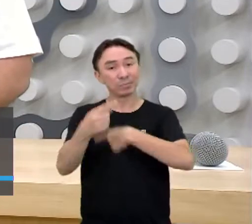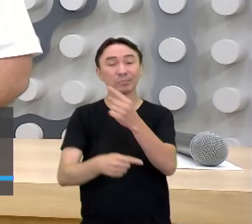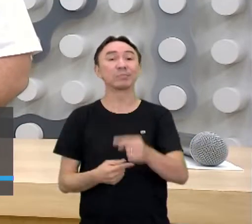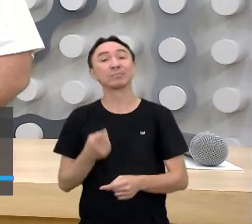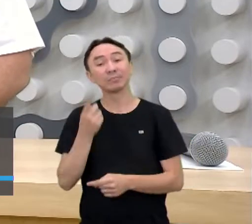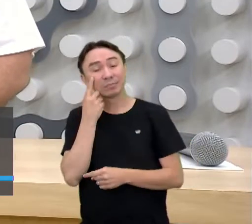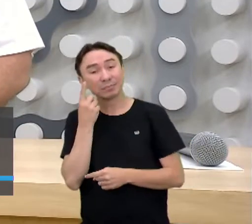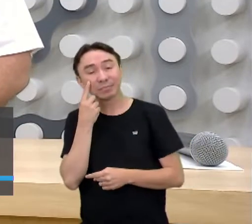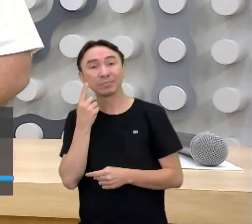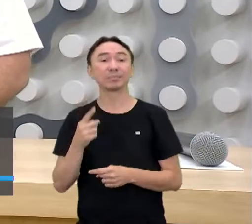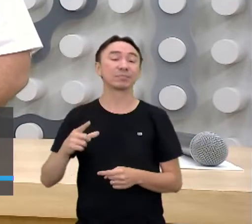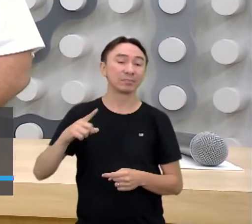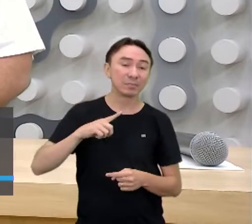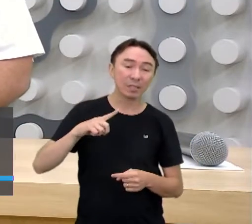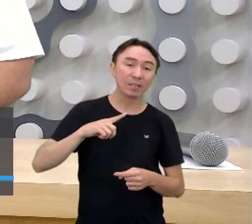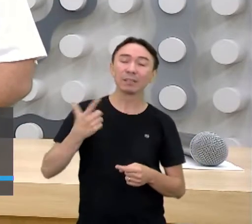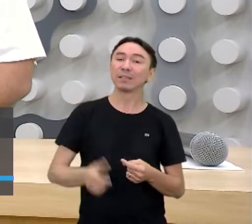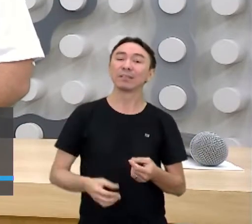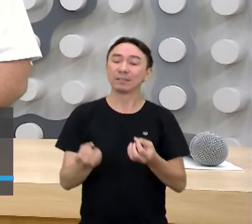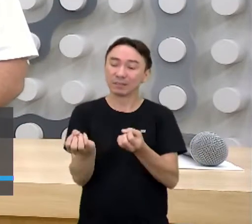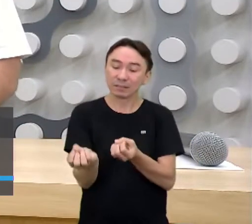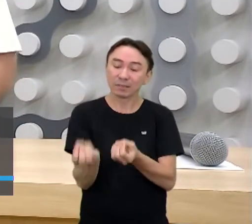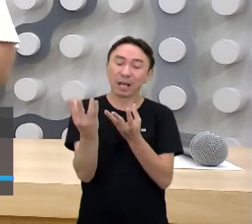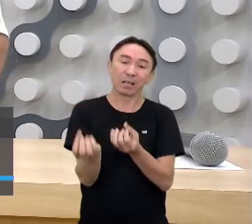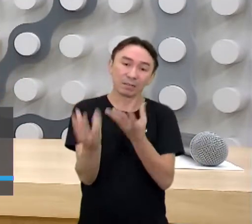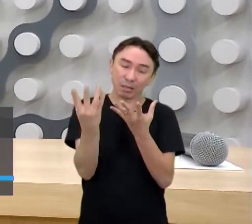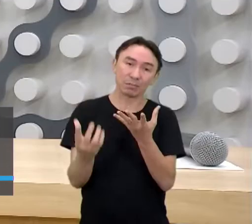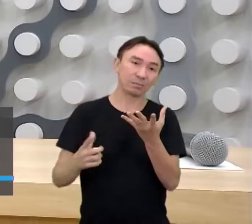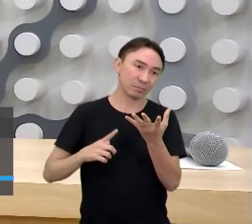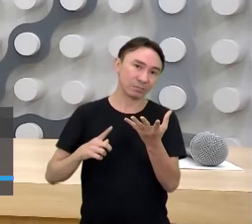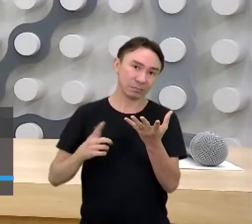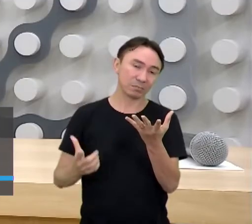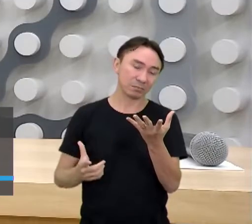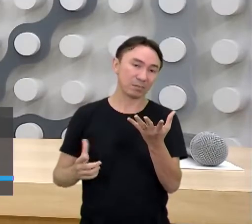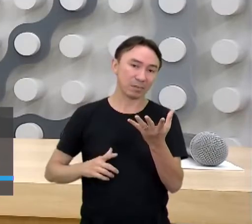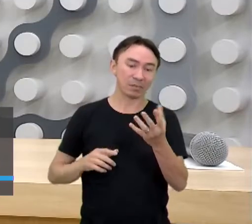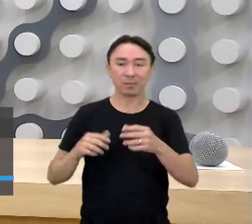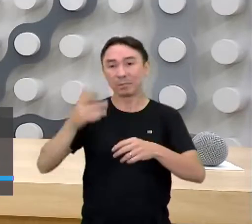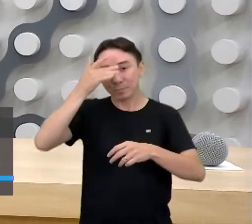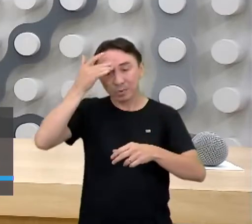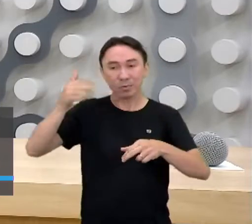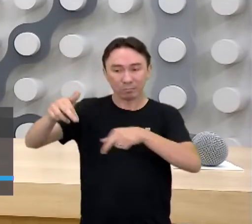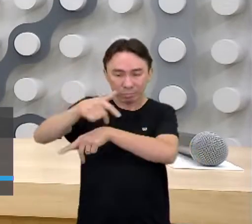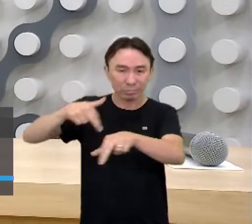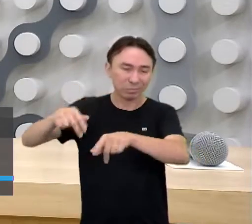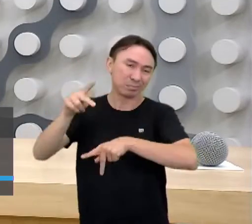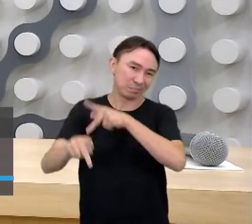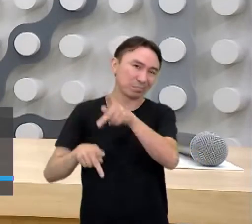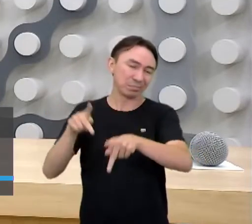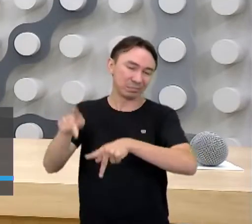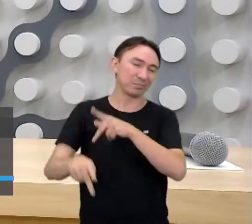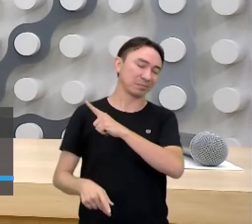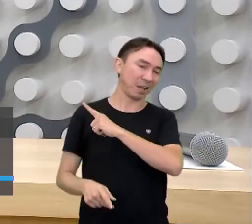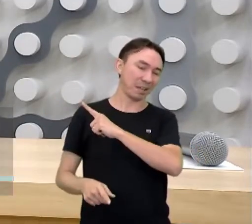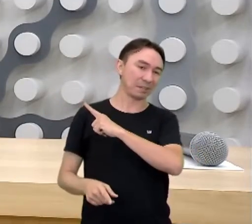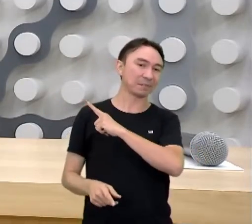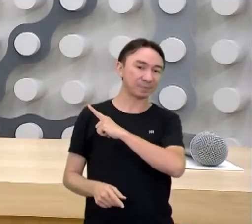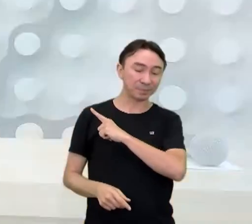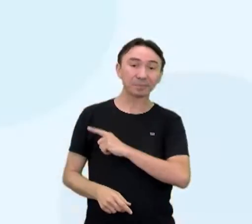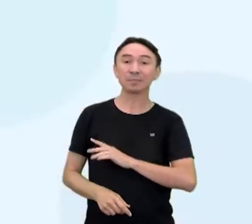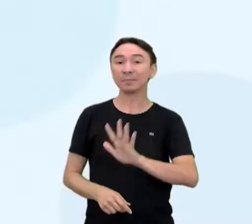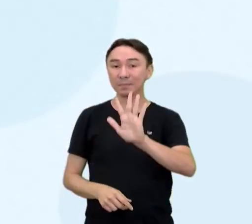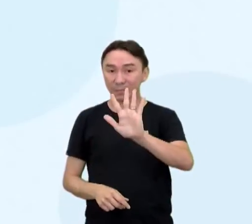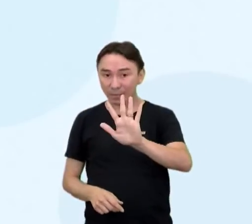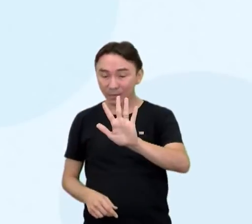vocês aí dados demográficos, né, que é de acordo com o tema de hoje. Mas antes nós vamos ter aí um